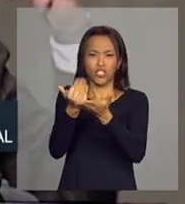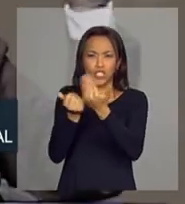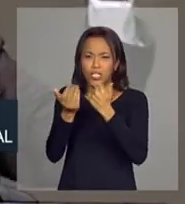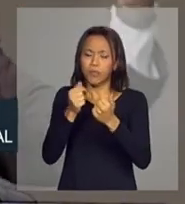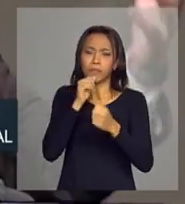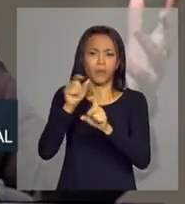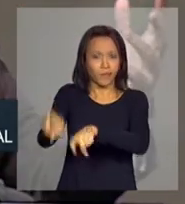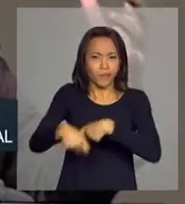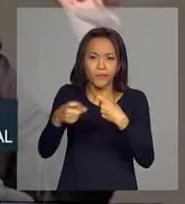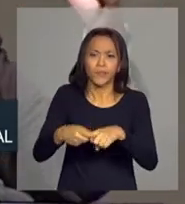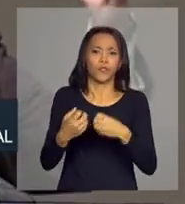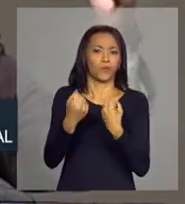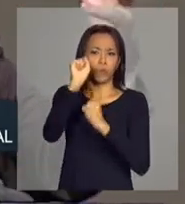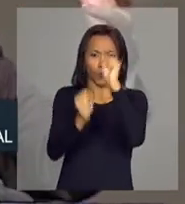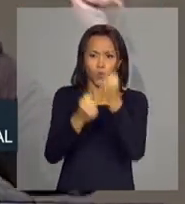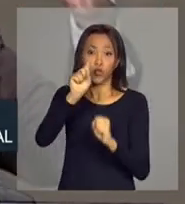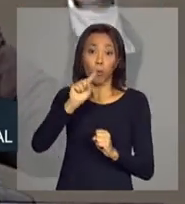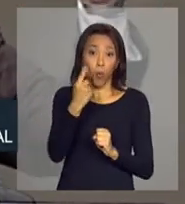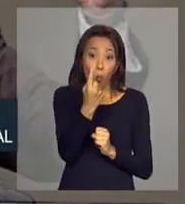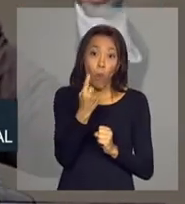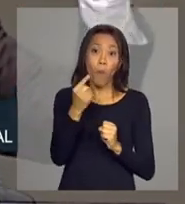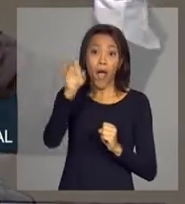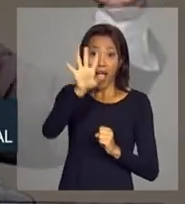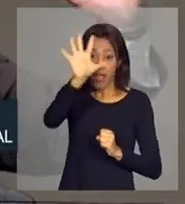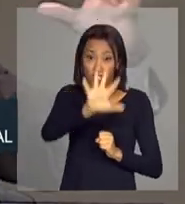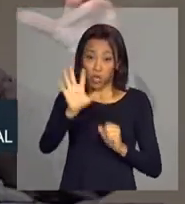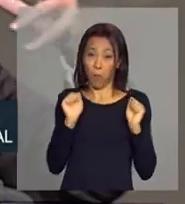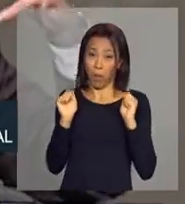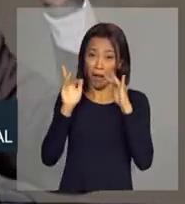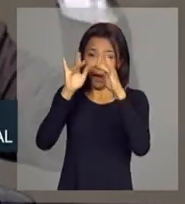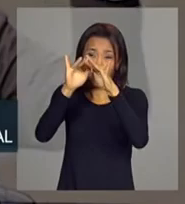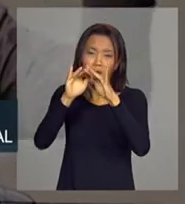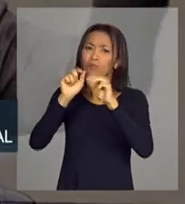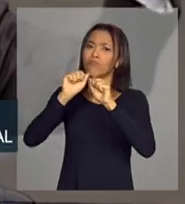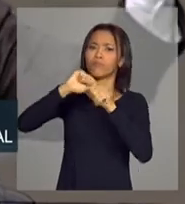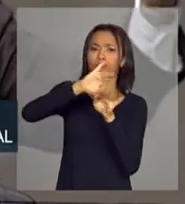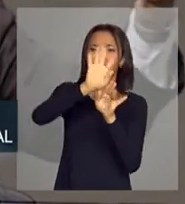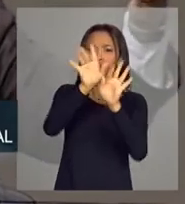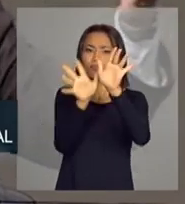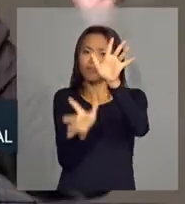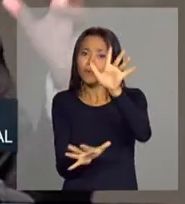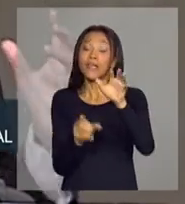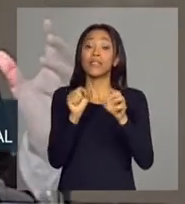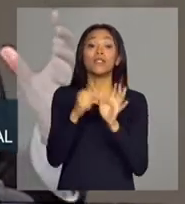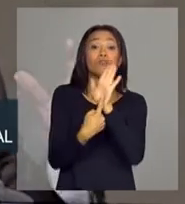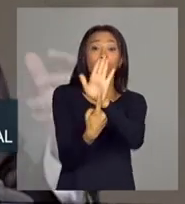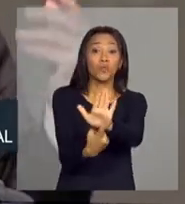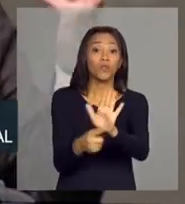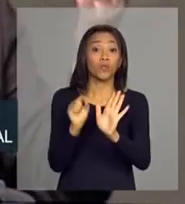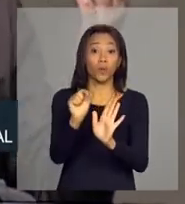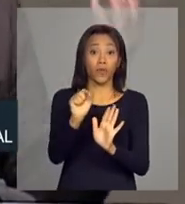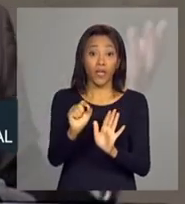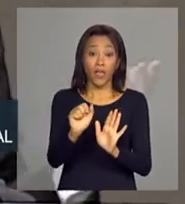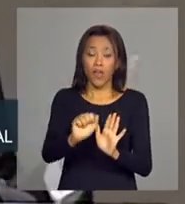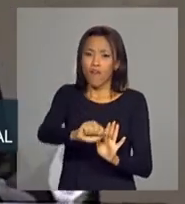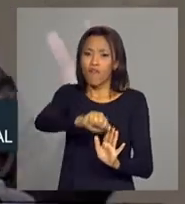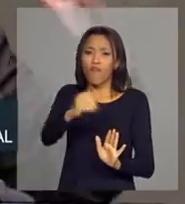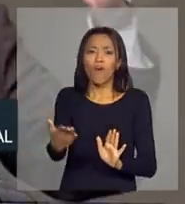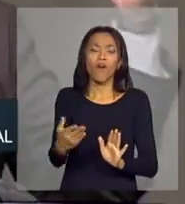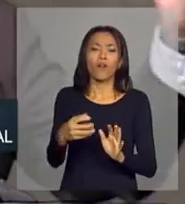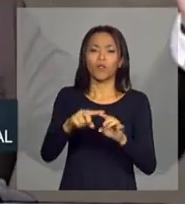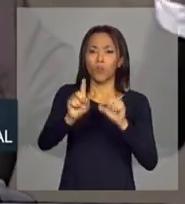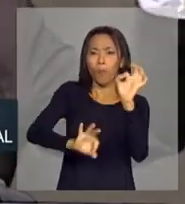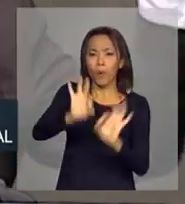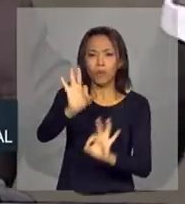produtiva industrial, ele se deu num processo de fragmentação da nação. Ele se deu fora de um projeto